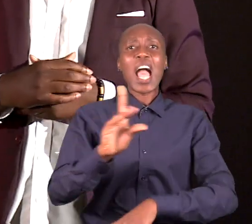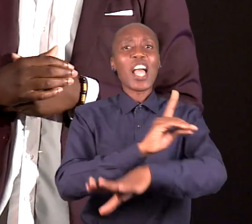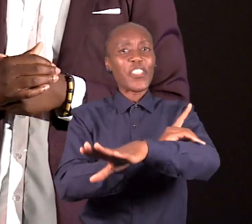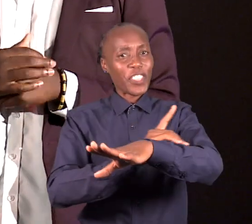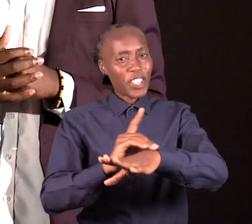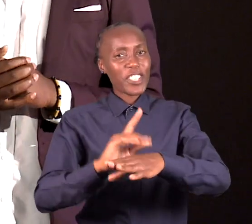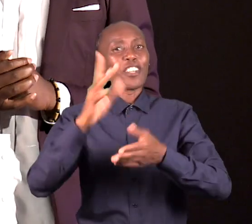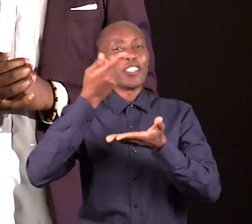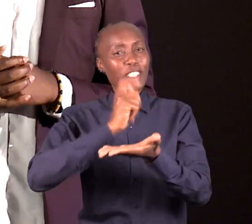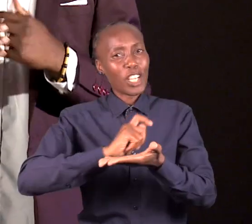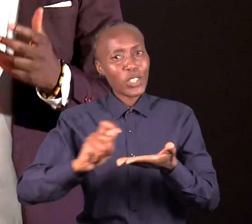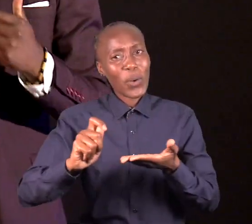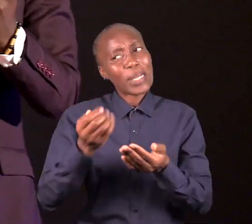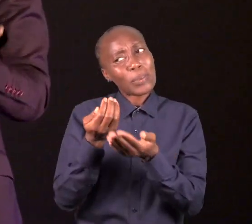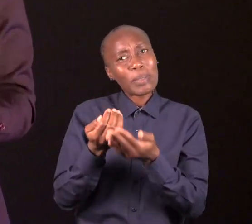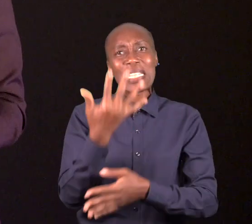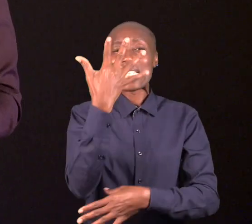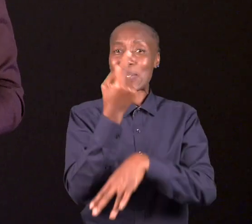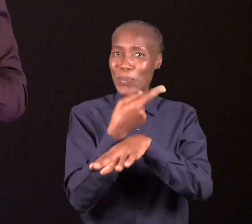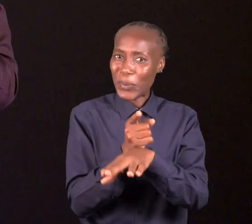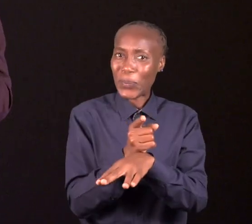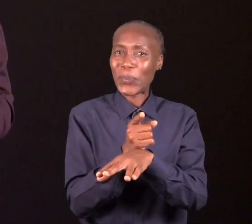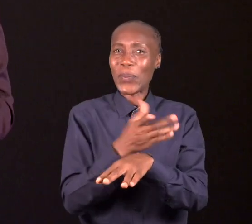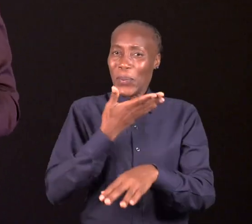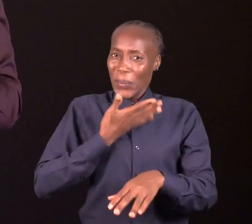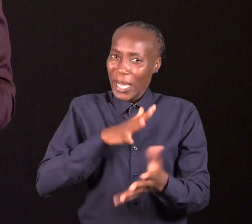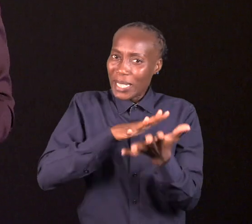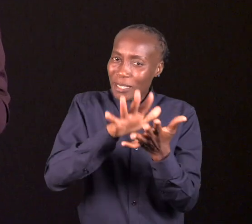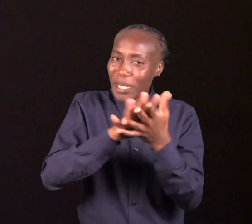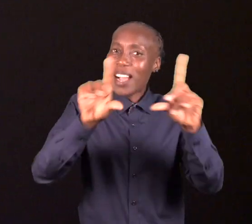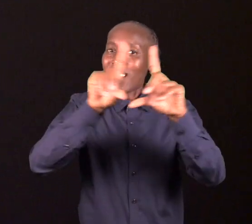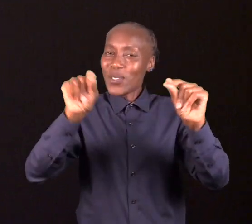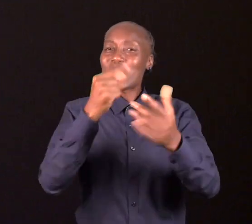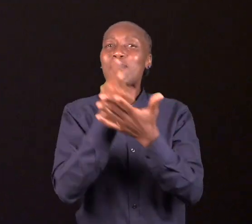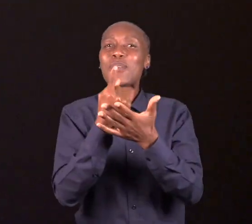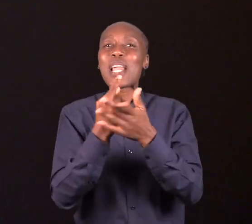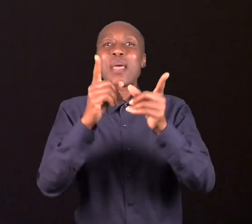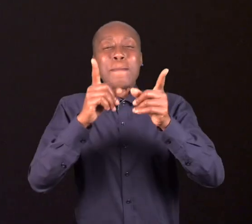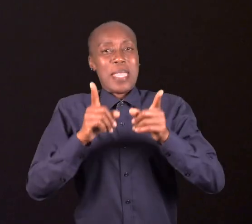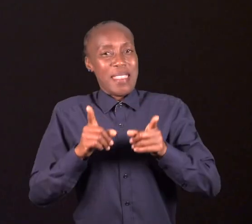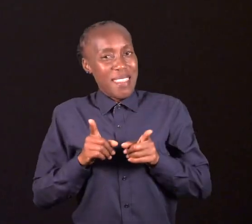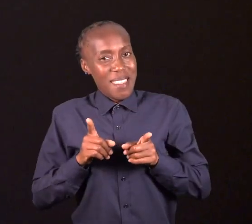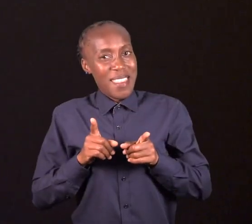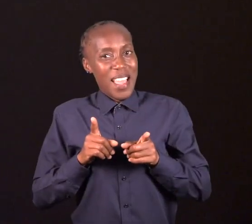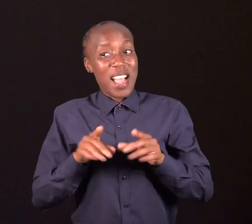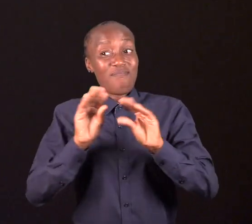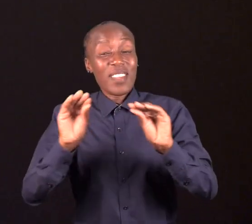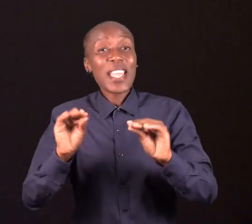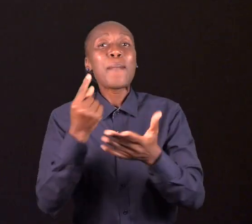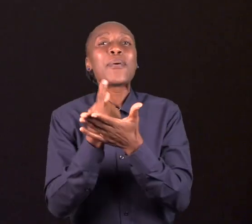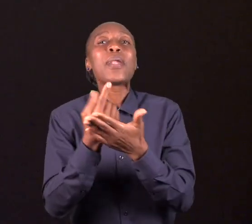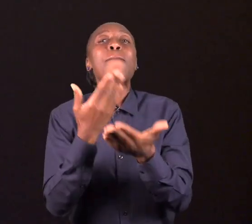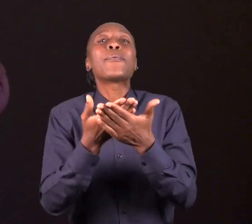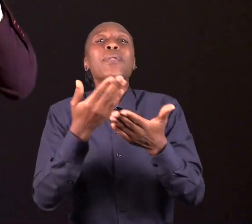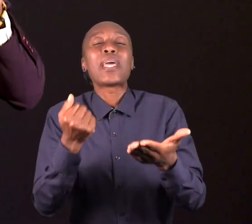escola para falar da importância da escolarização da rapariga, pois está ciente de que